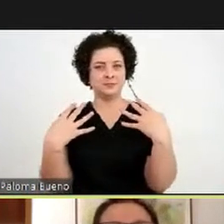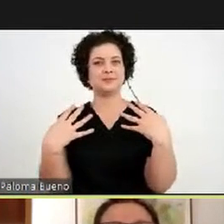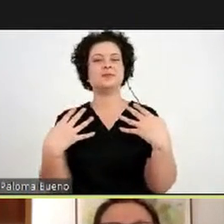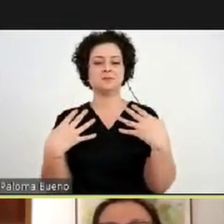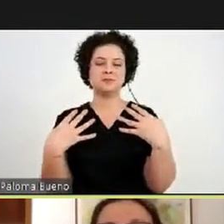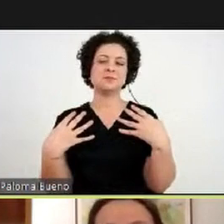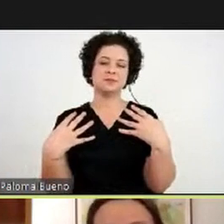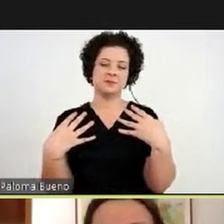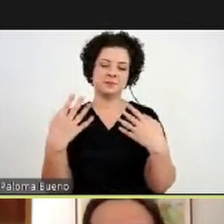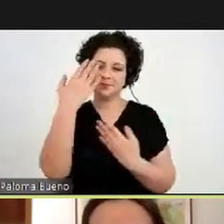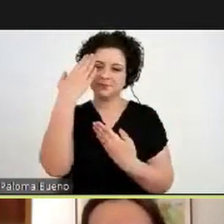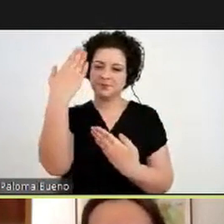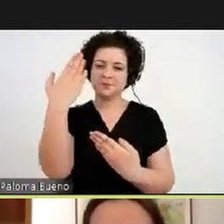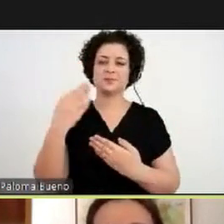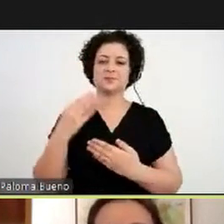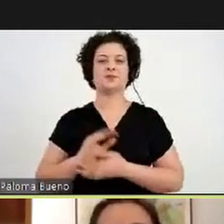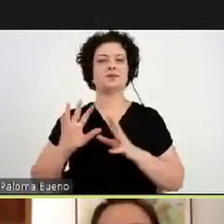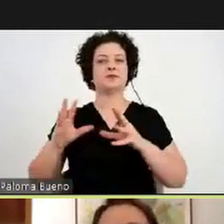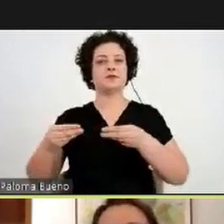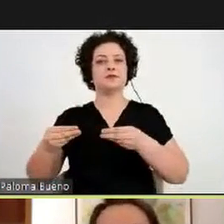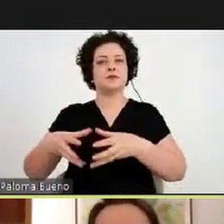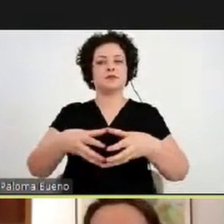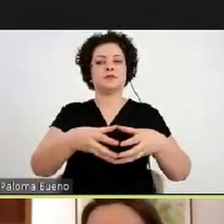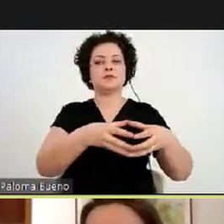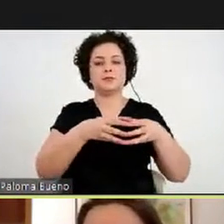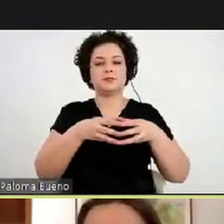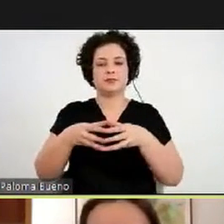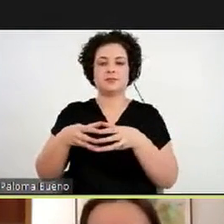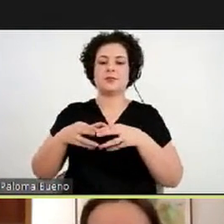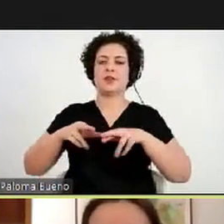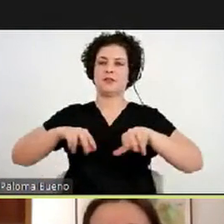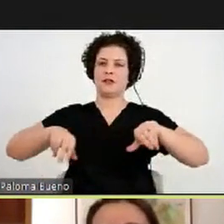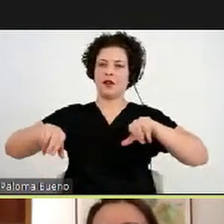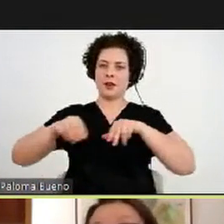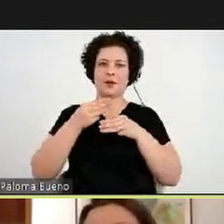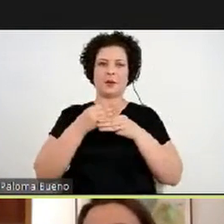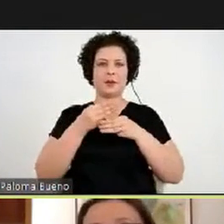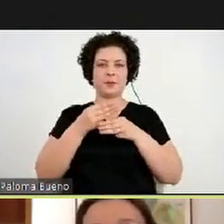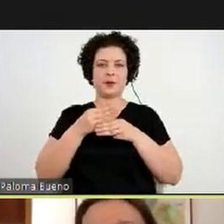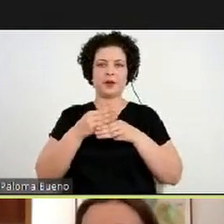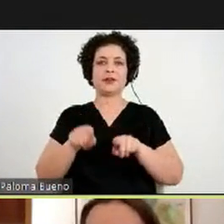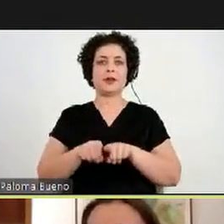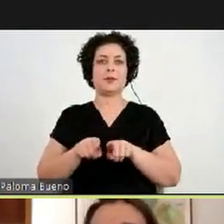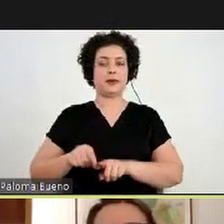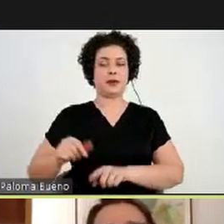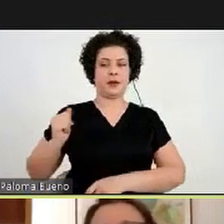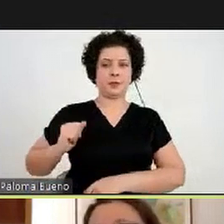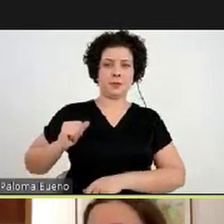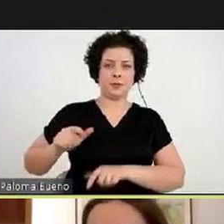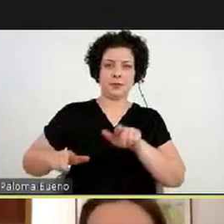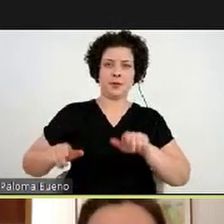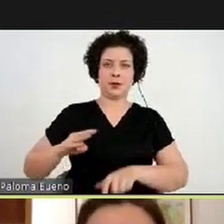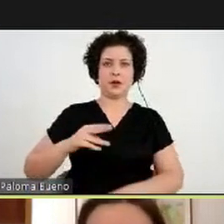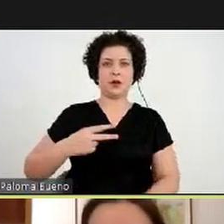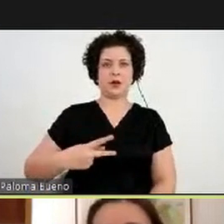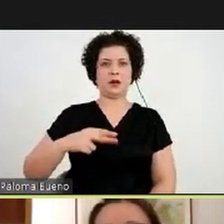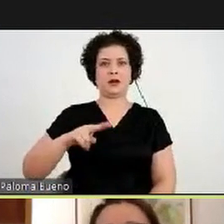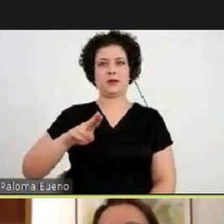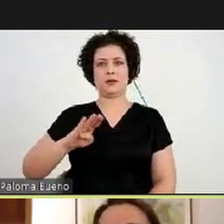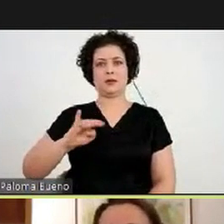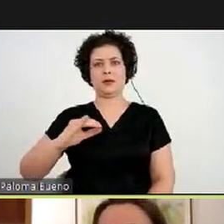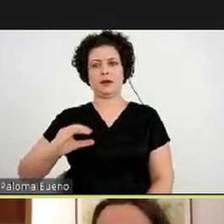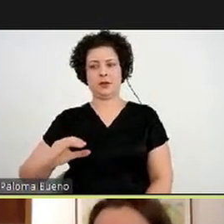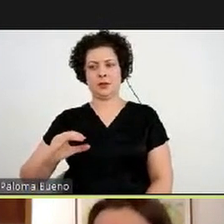agradeço a todas as equipes, as diversas equipes do MAC, as bolsistas públicas me auxiliam muito,